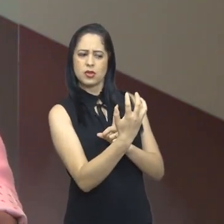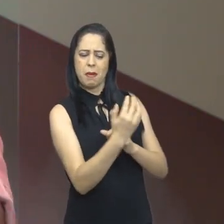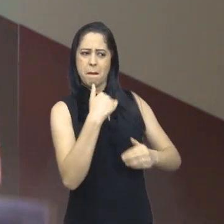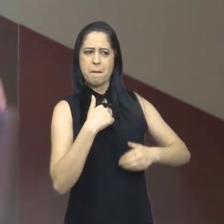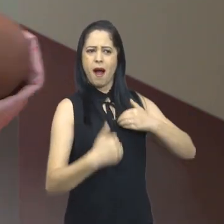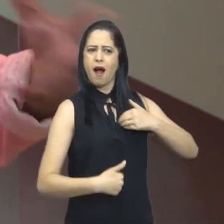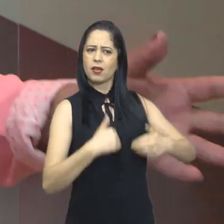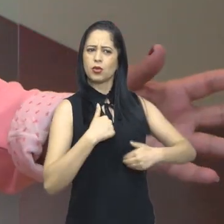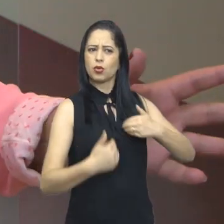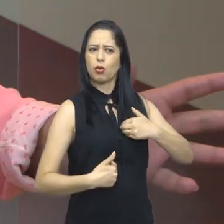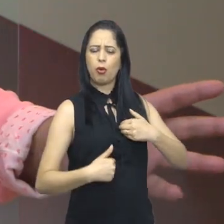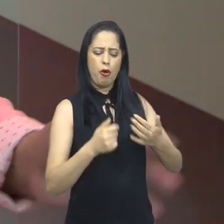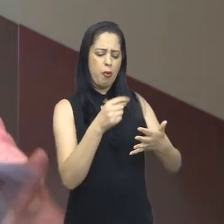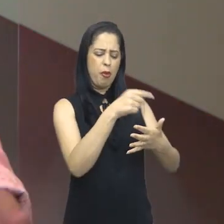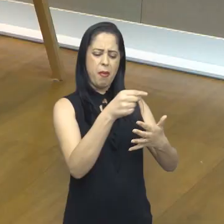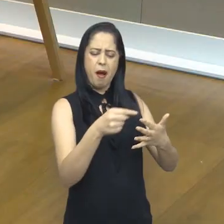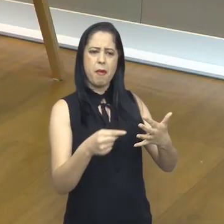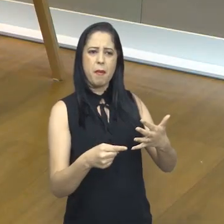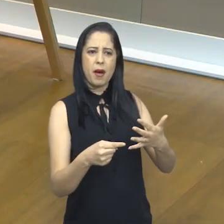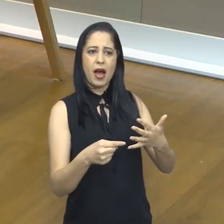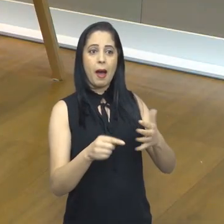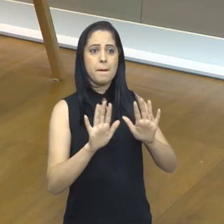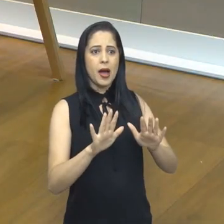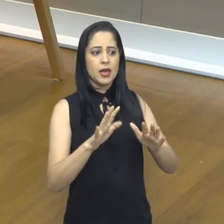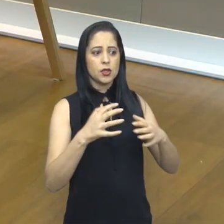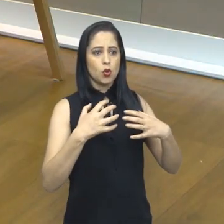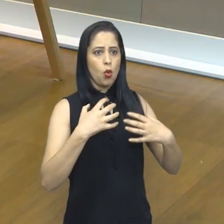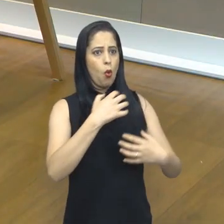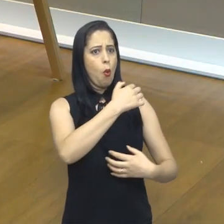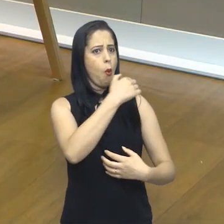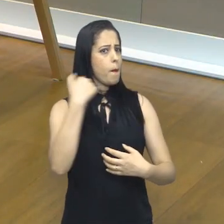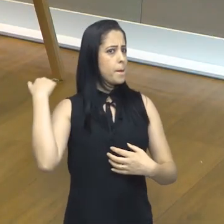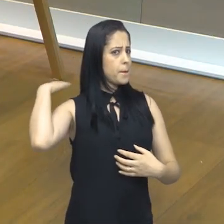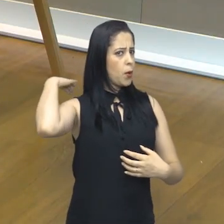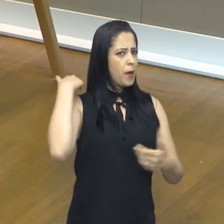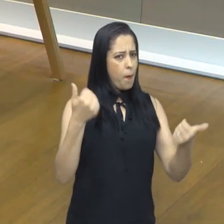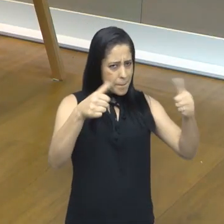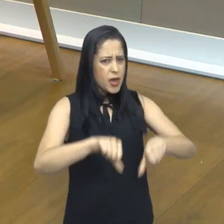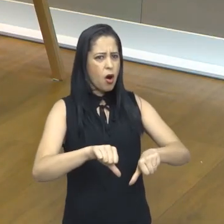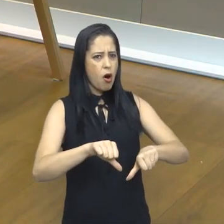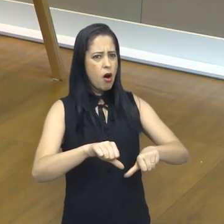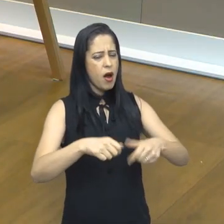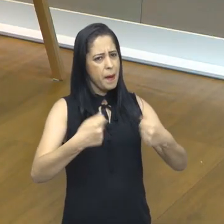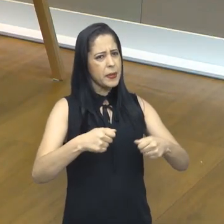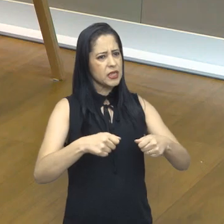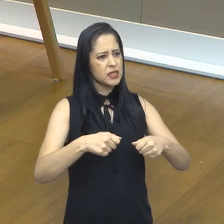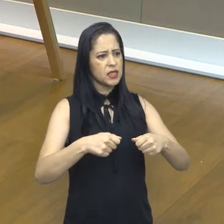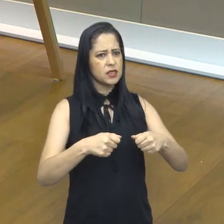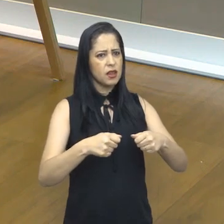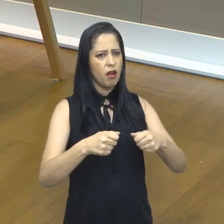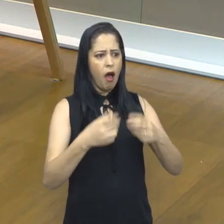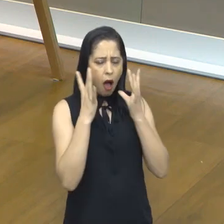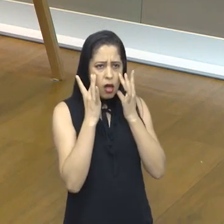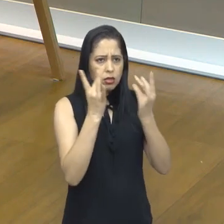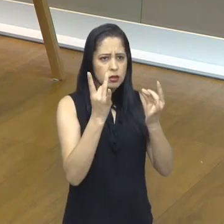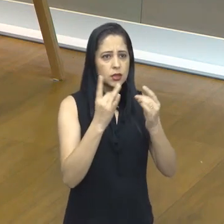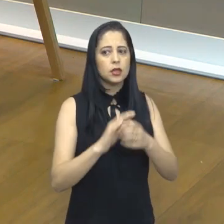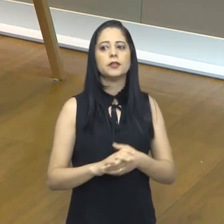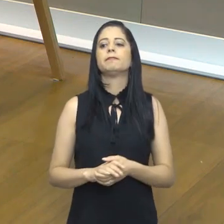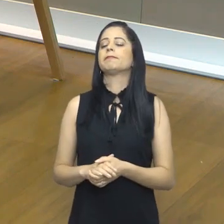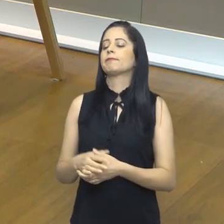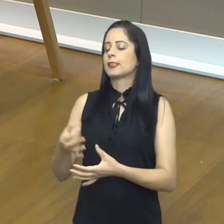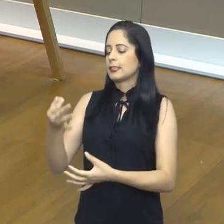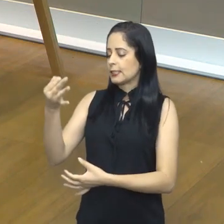organismo costuma variar. Mas o pulmão ainda é o mais afetado? Ele merece ali um cuidado especial? Quais os